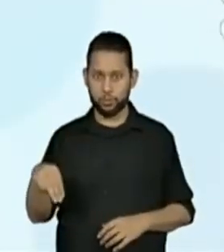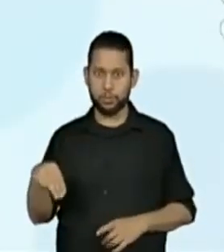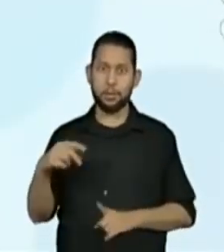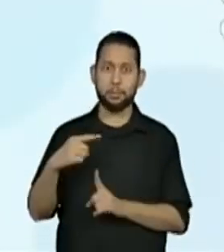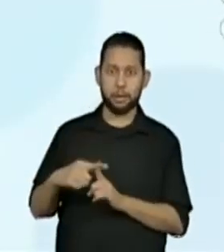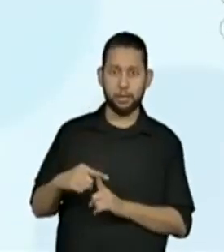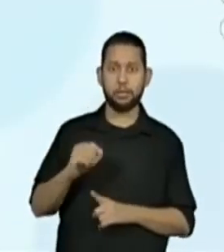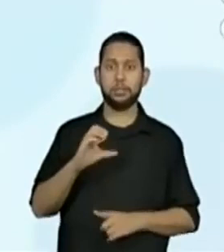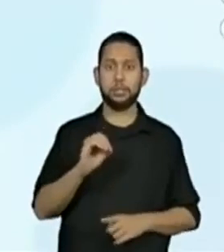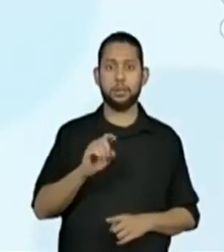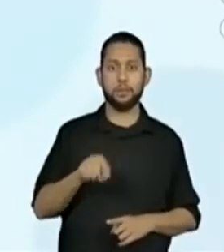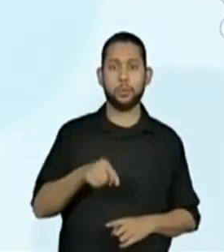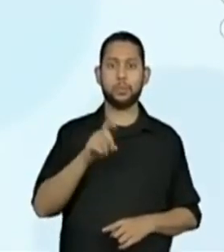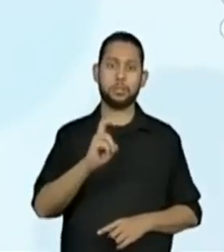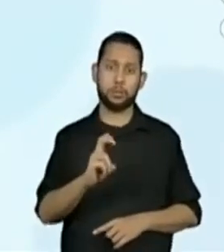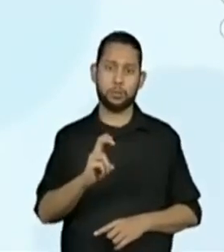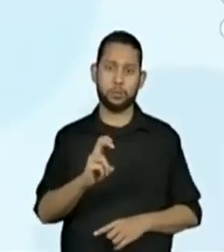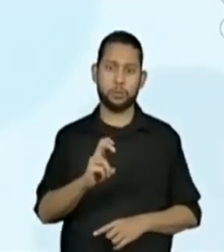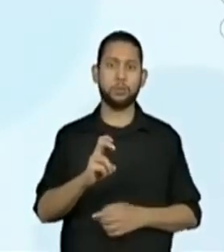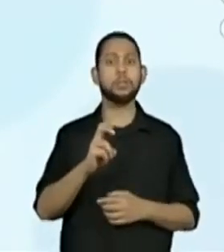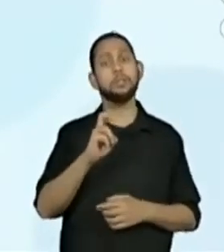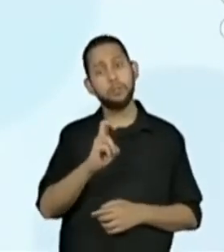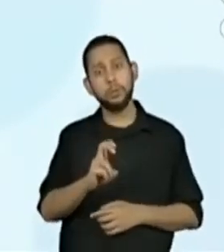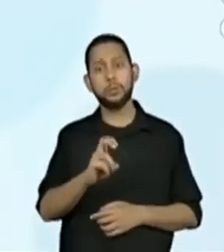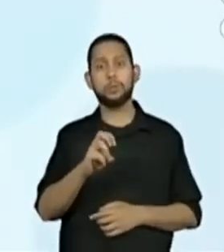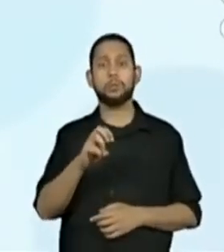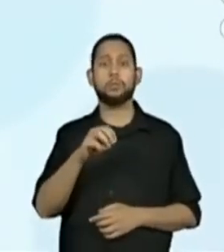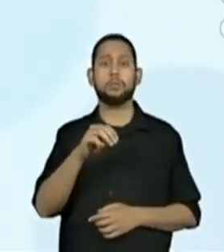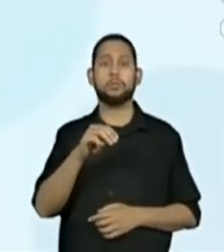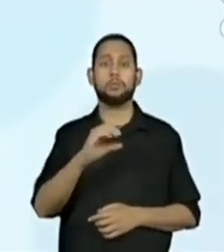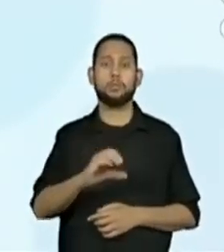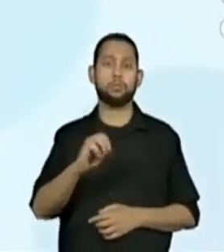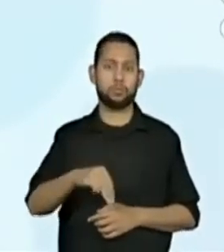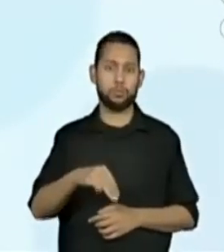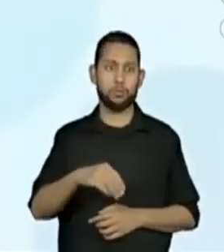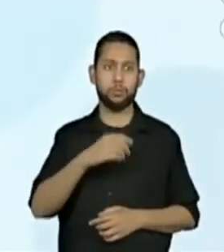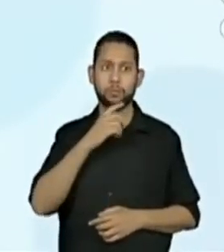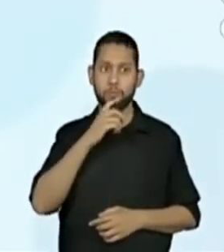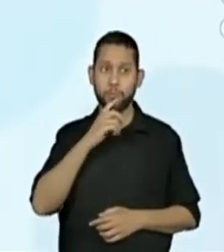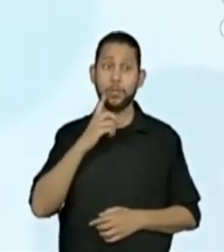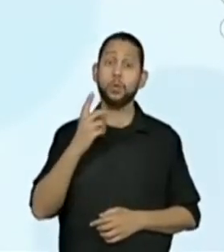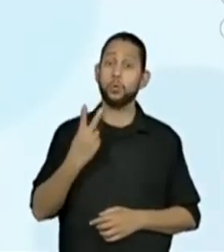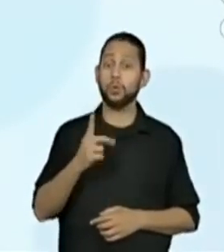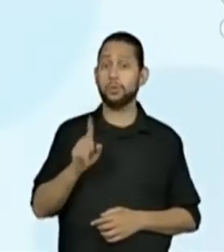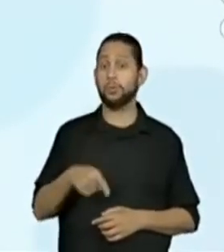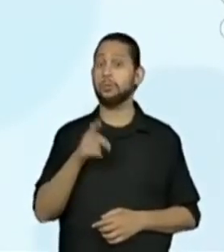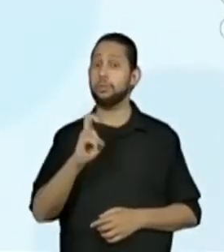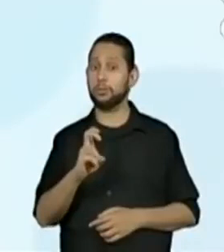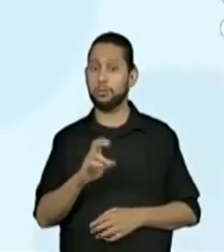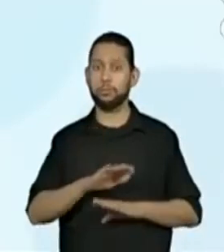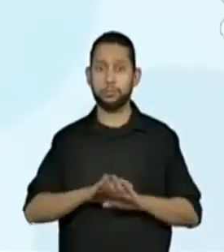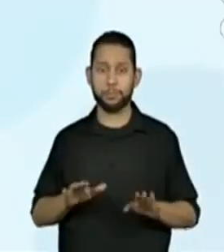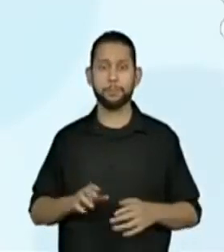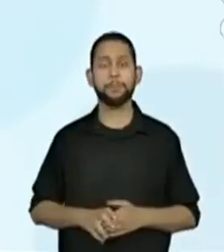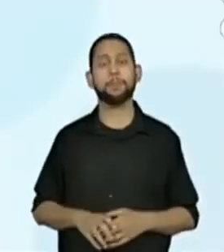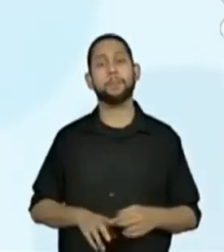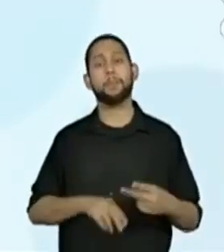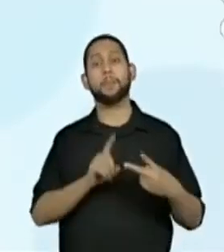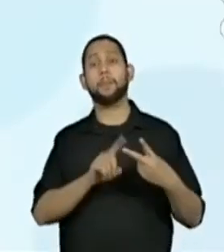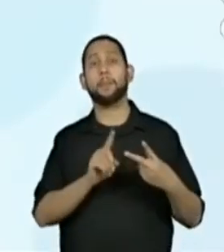A é igual a 2,5, ou seja, 2 centímetros e meio. E o B?